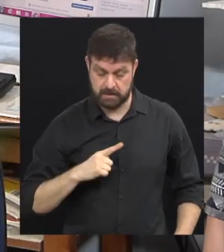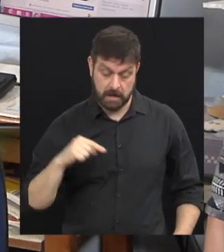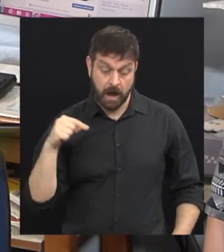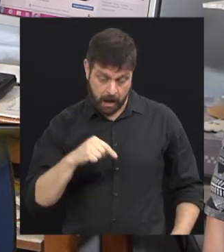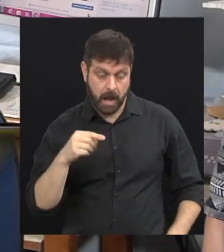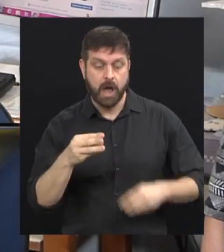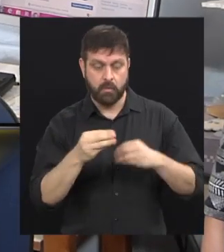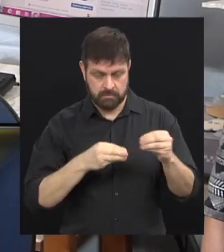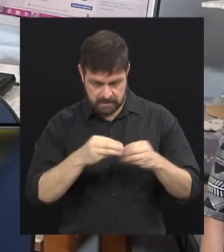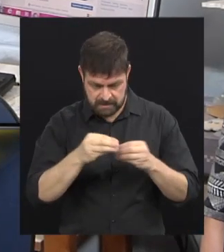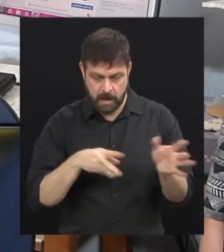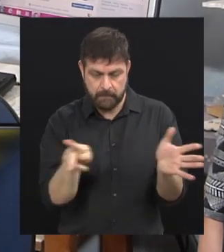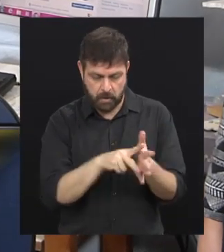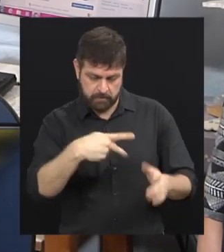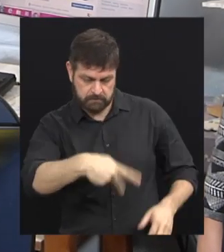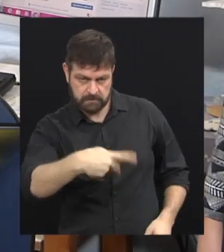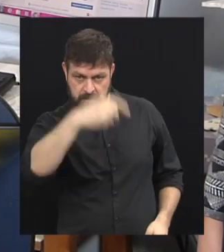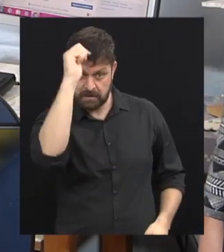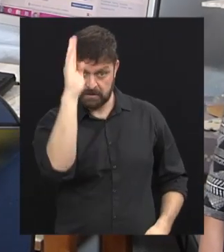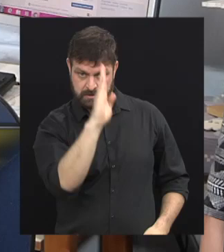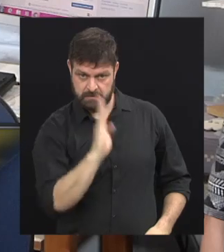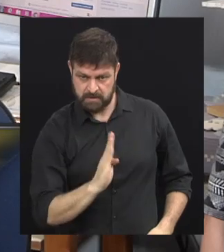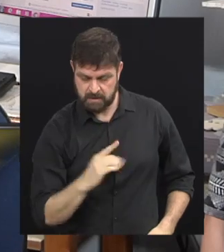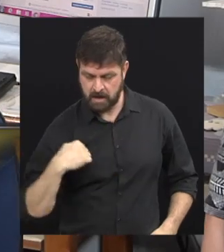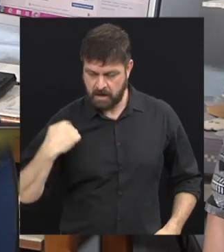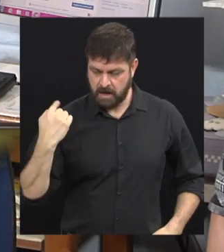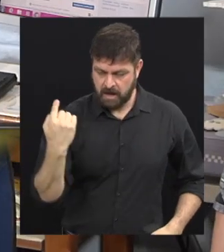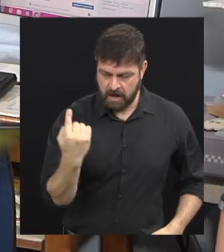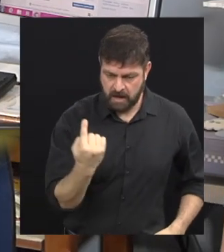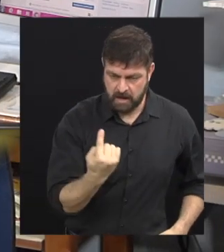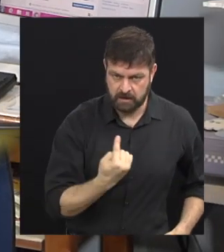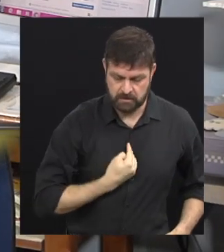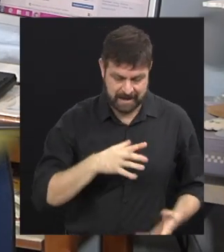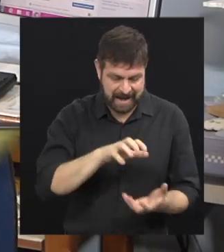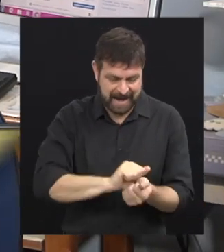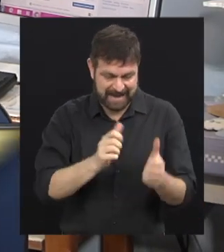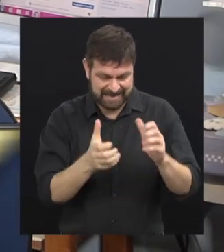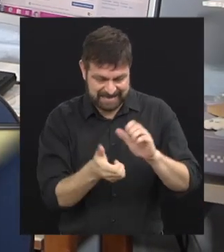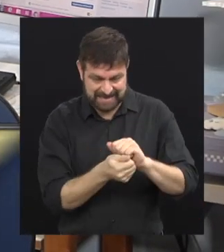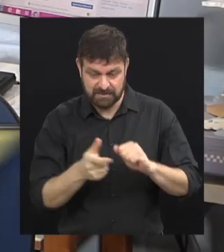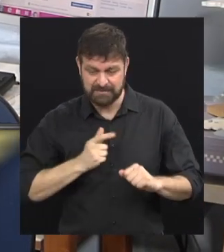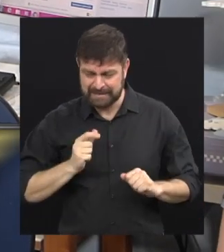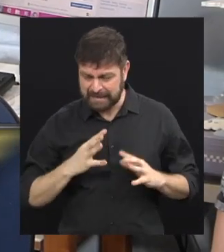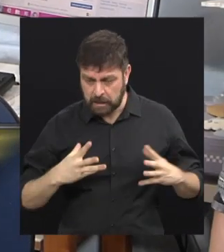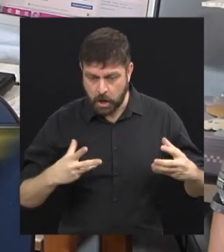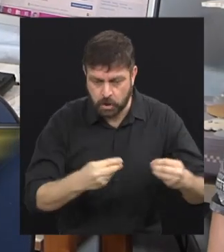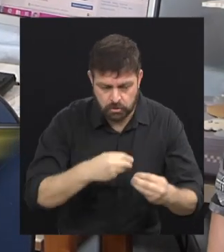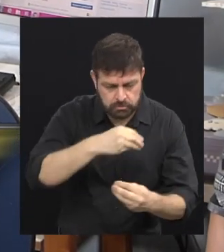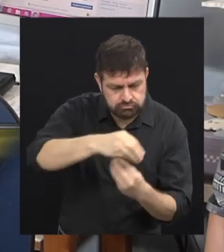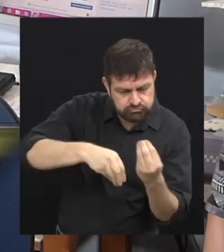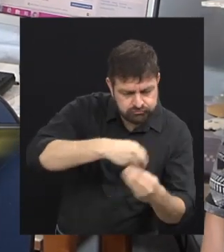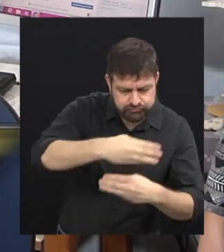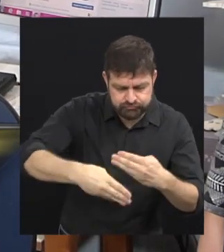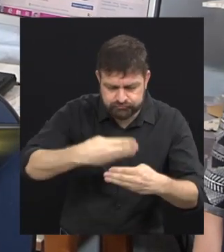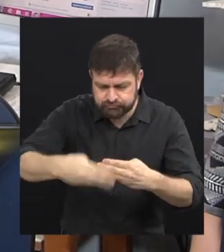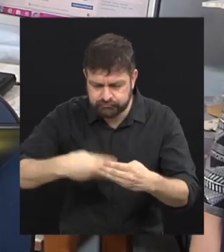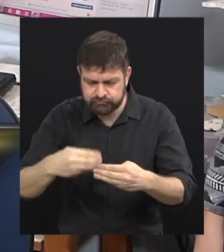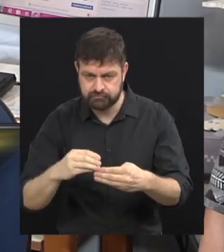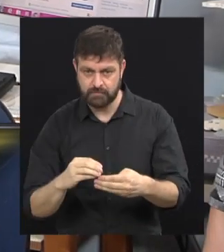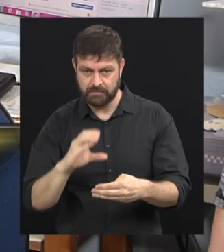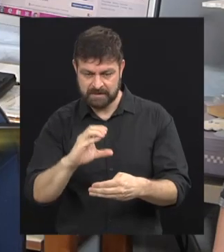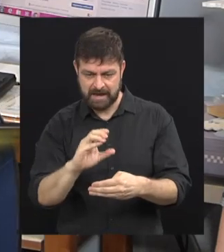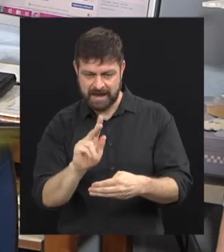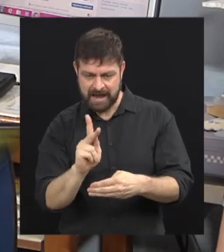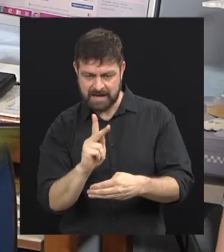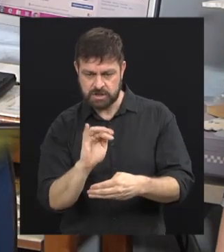bem brasileiro e nós revestimos o nosso artesanato todo na chita. Então, tudo que nós